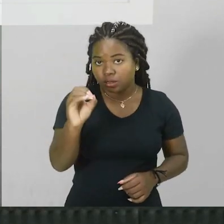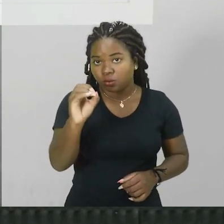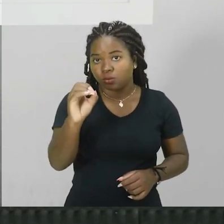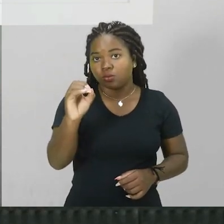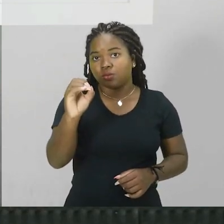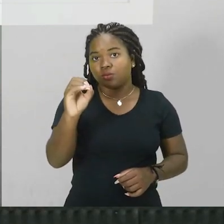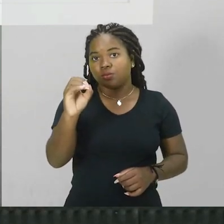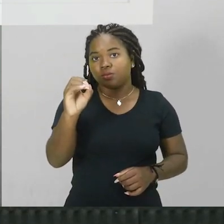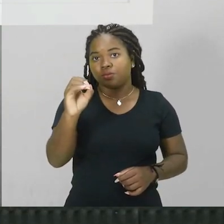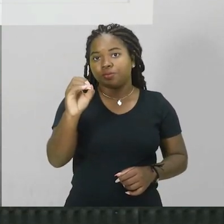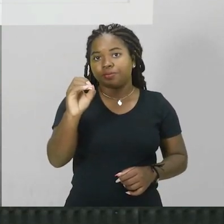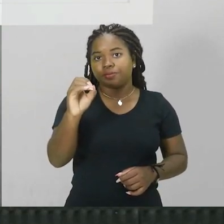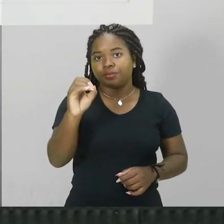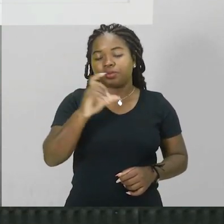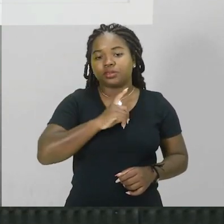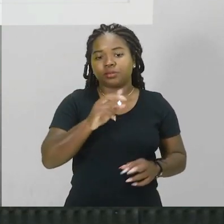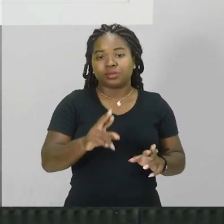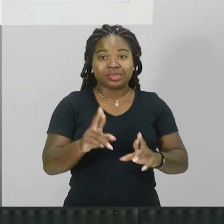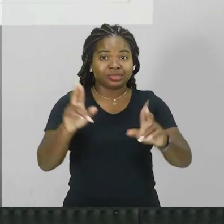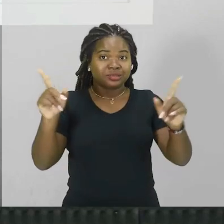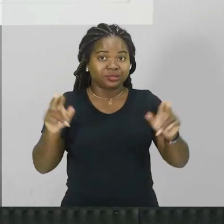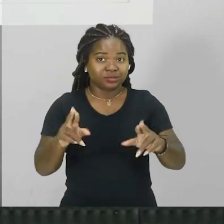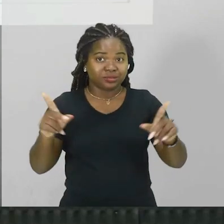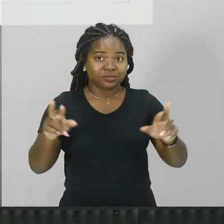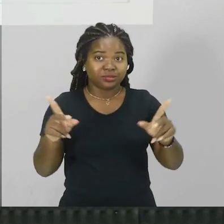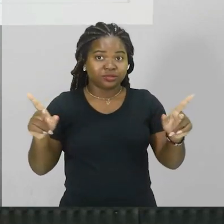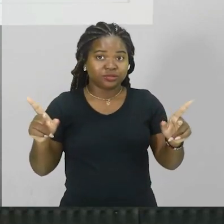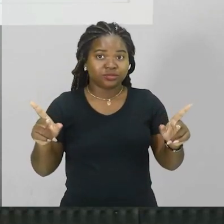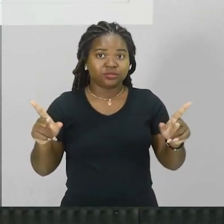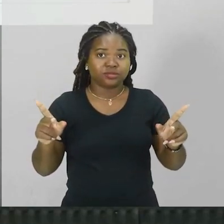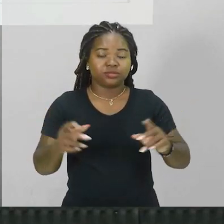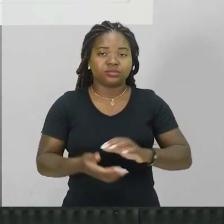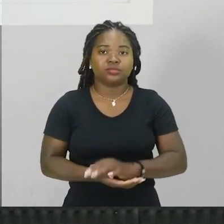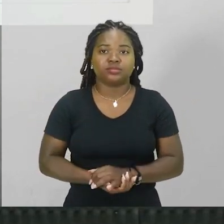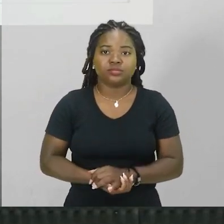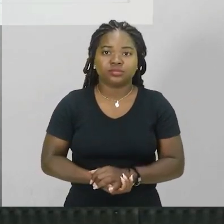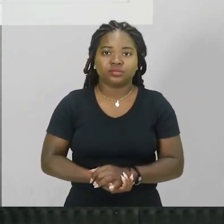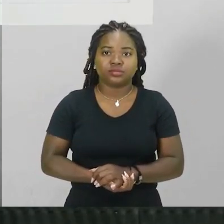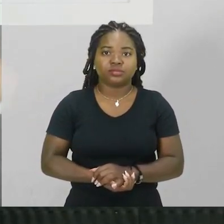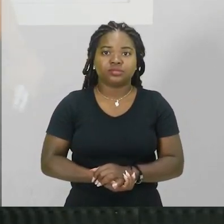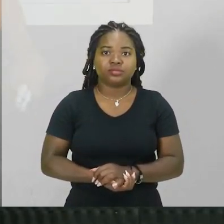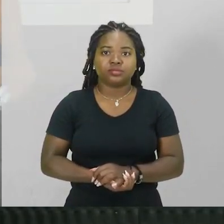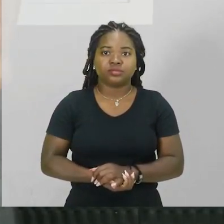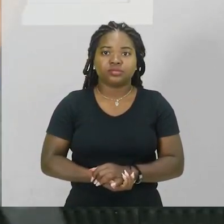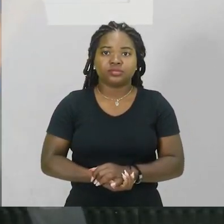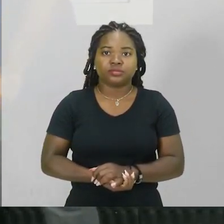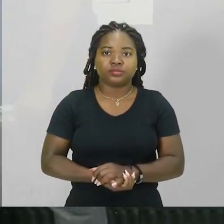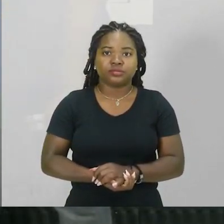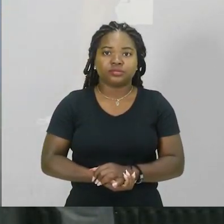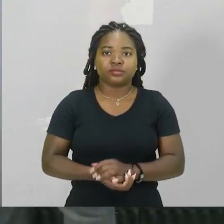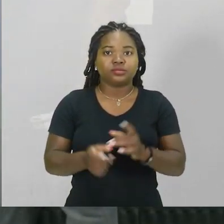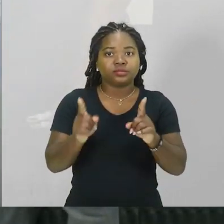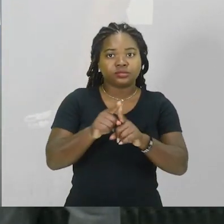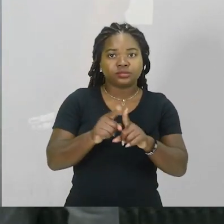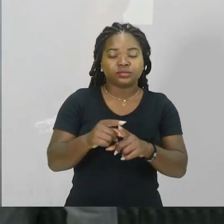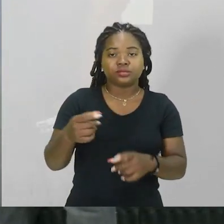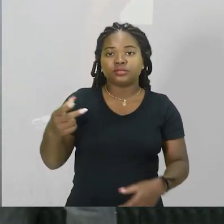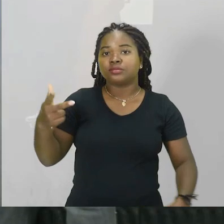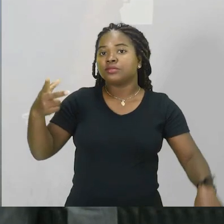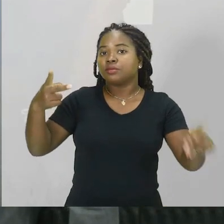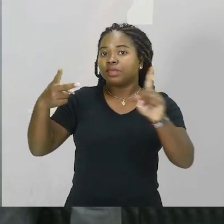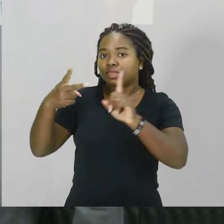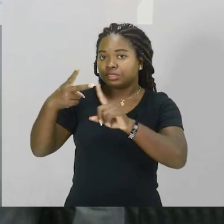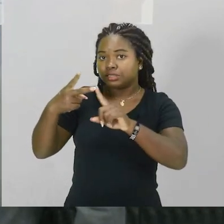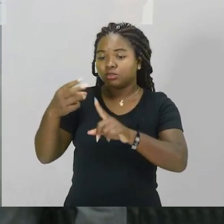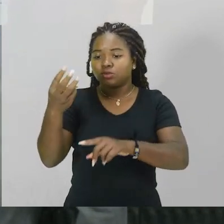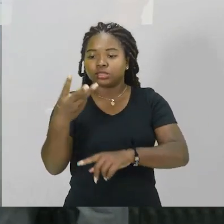temos ali a diferença das massas que é por refração tá ok? nós temos a segunda que é